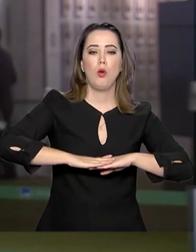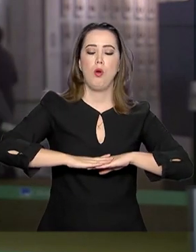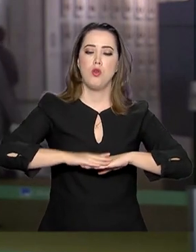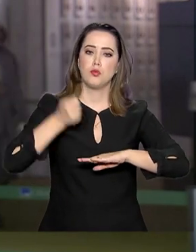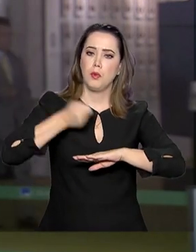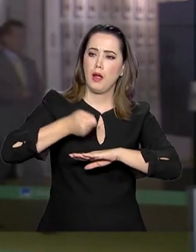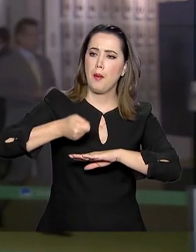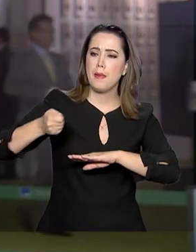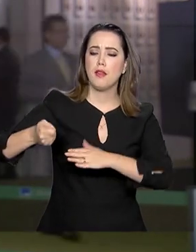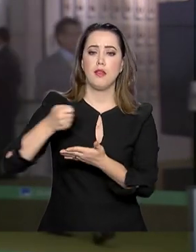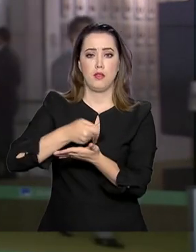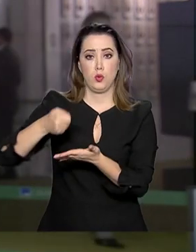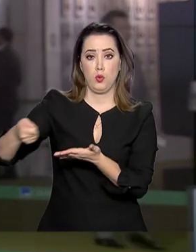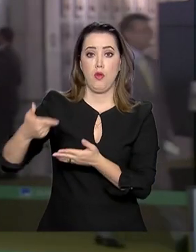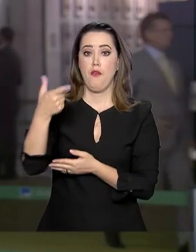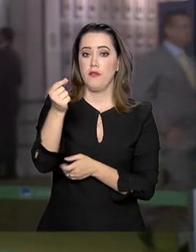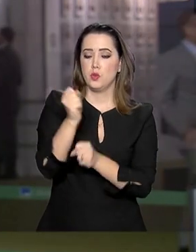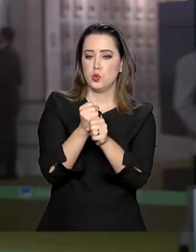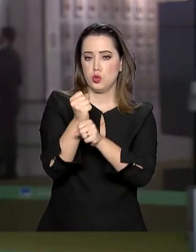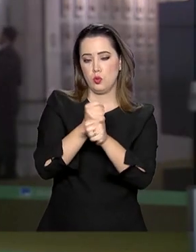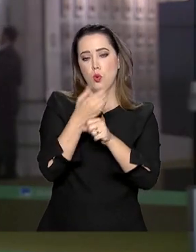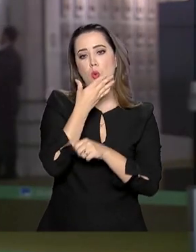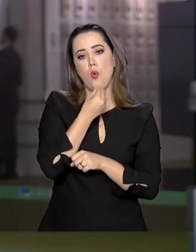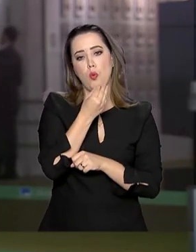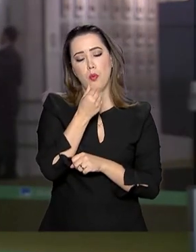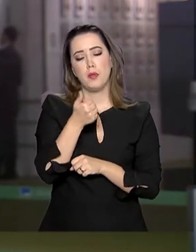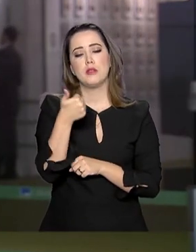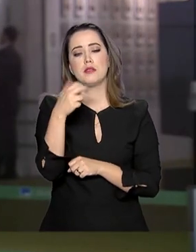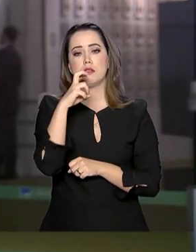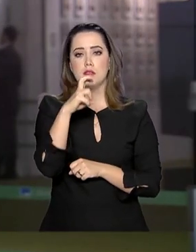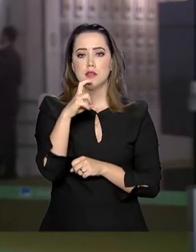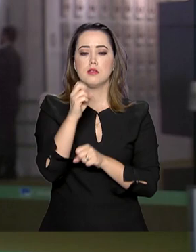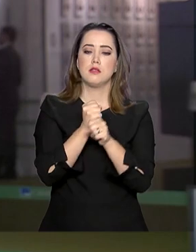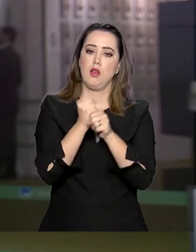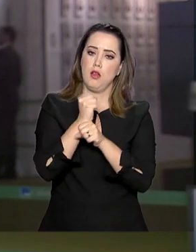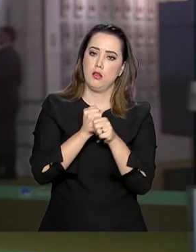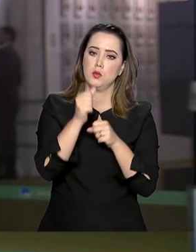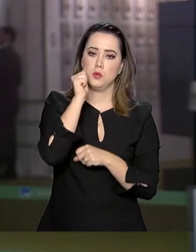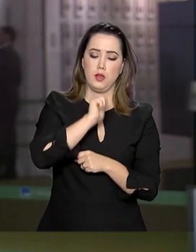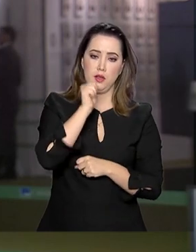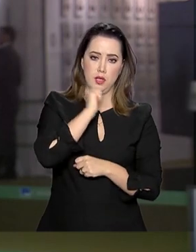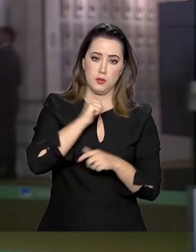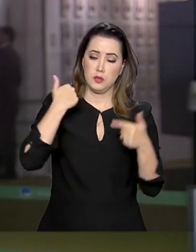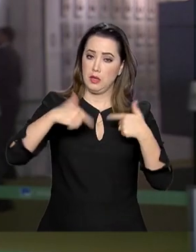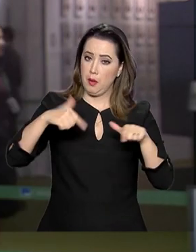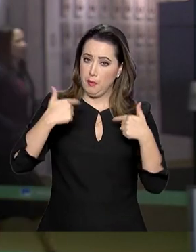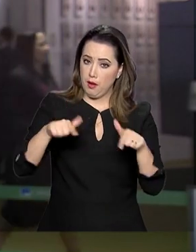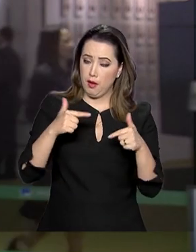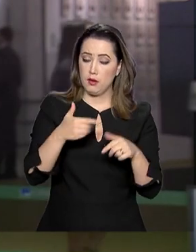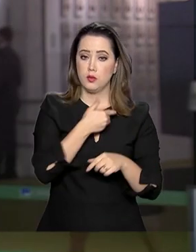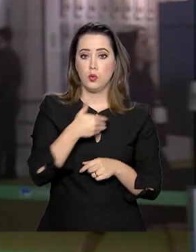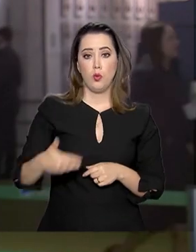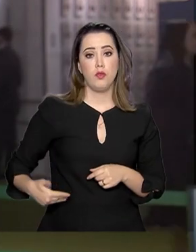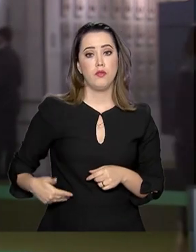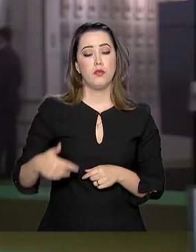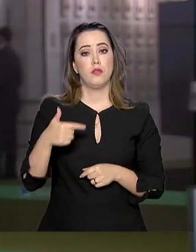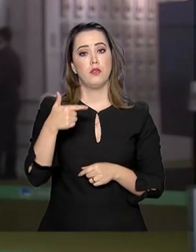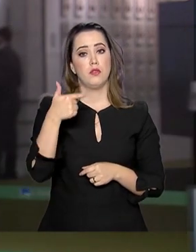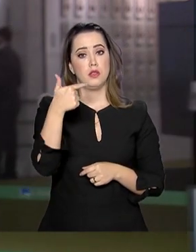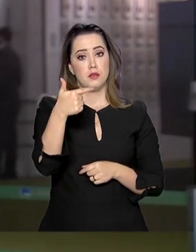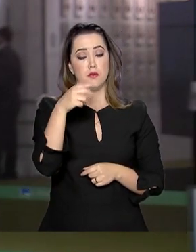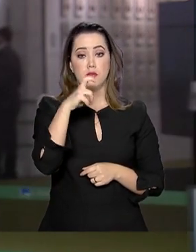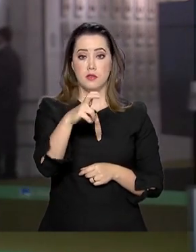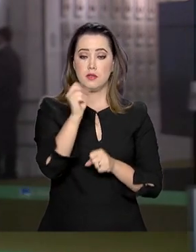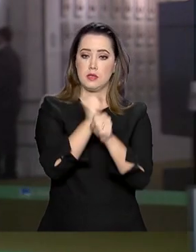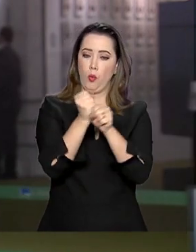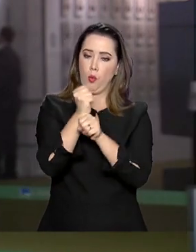de 20 anos para homens e de 15 anos para mulheres. Para os servidores, o tempo de contribuição mínimo será de 25 anos.